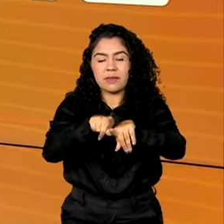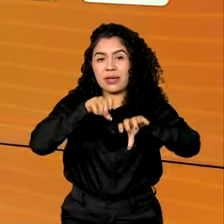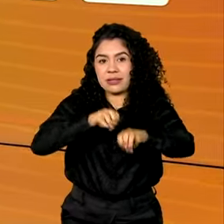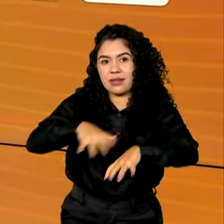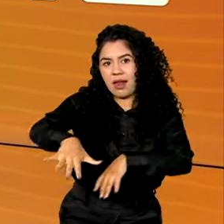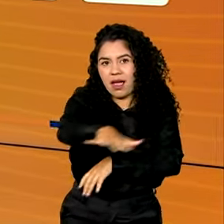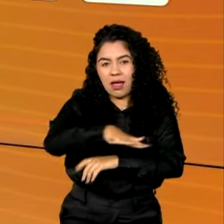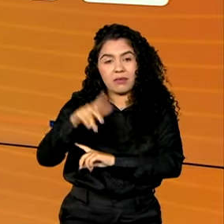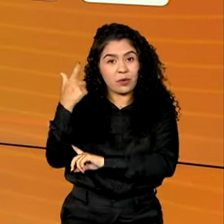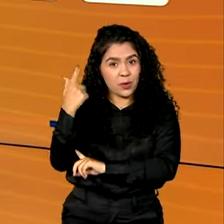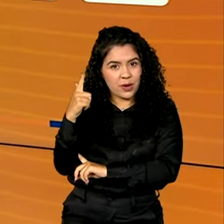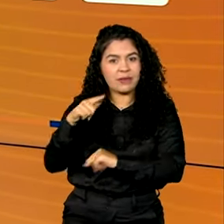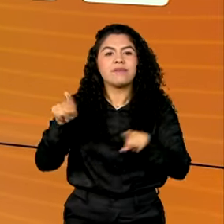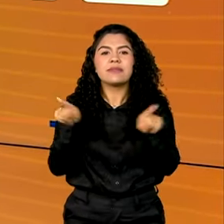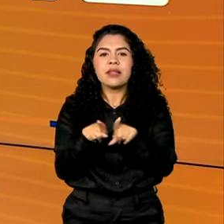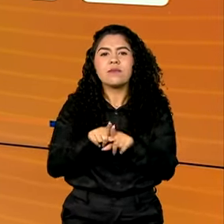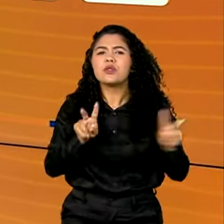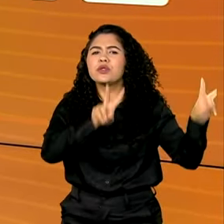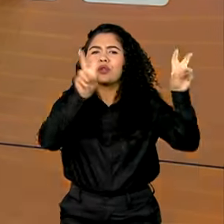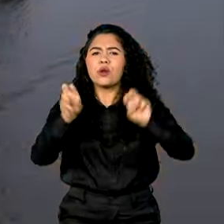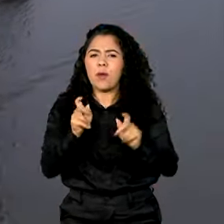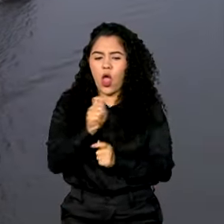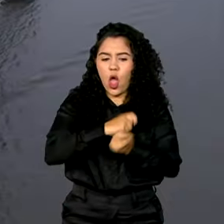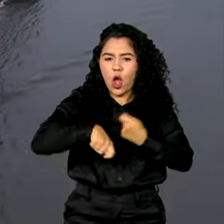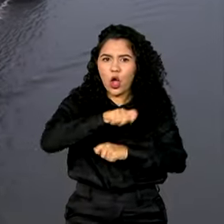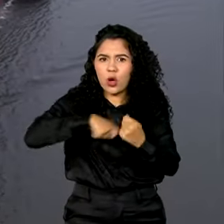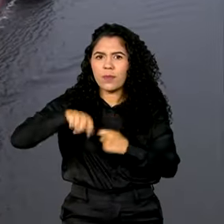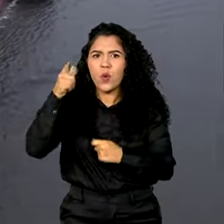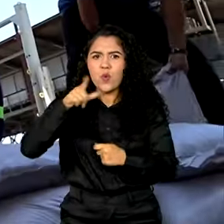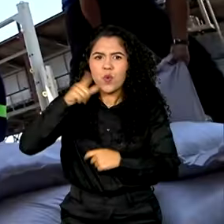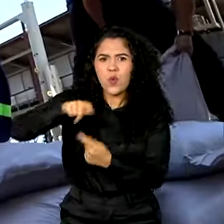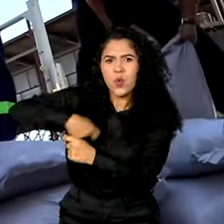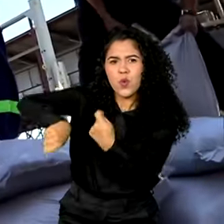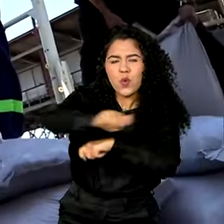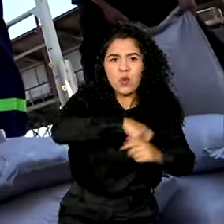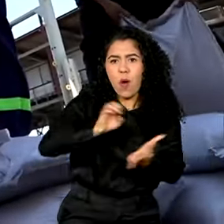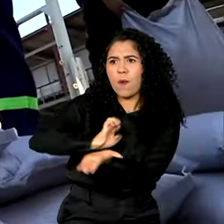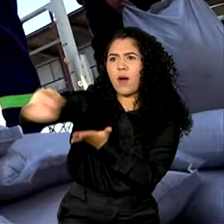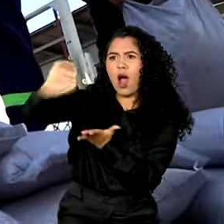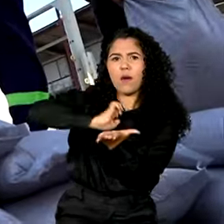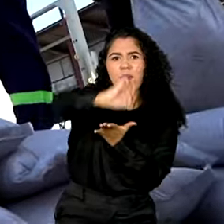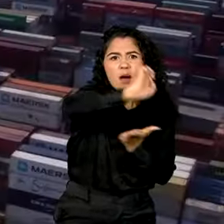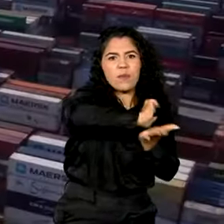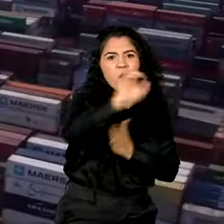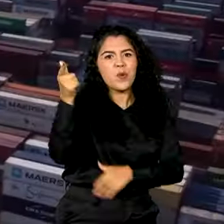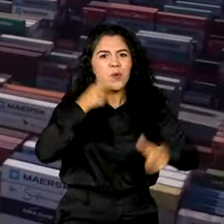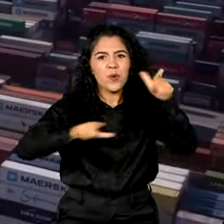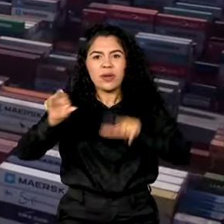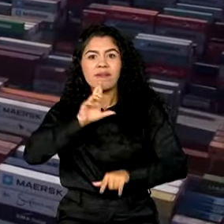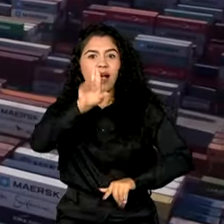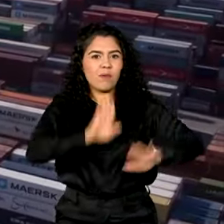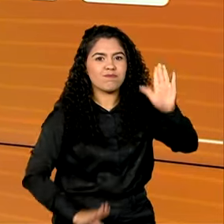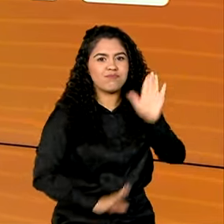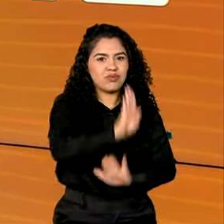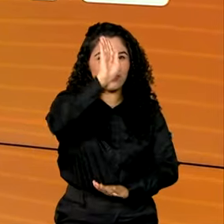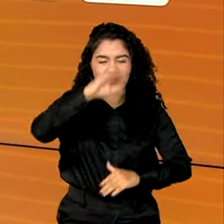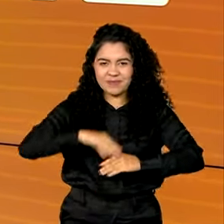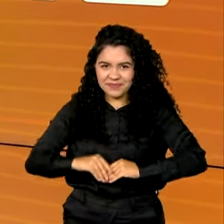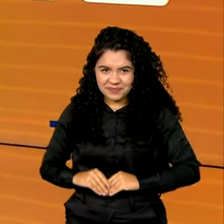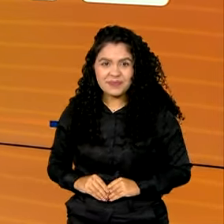Goiás. E veja também, economia aquecida. Exportações brasileiras batem recorde no primeiro semestre.